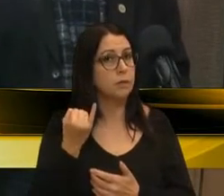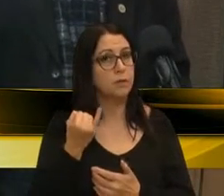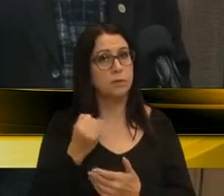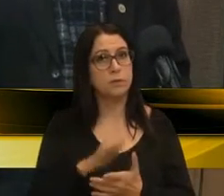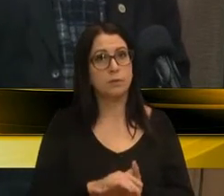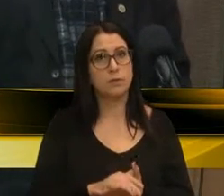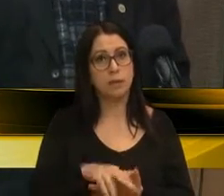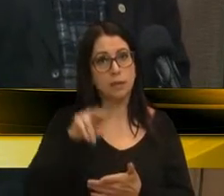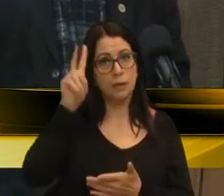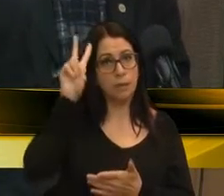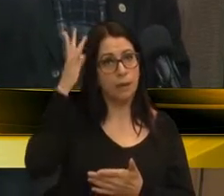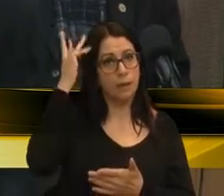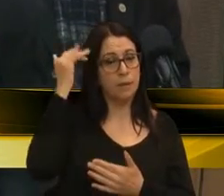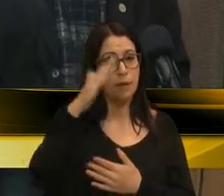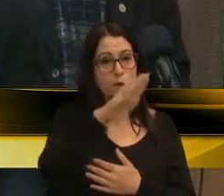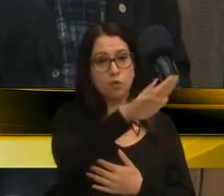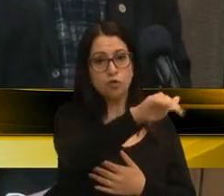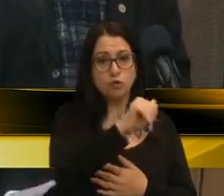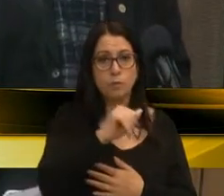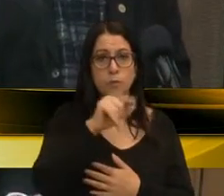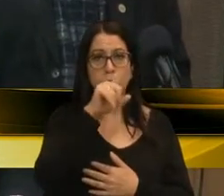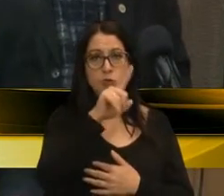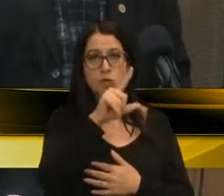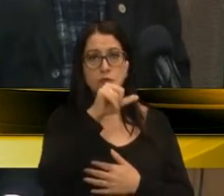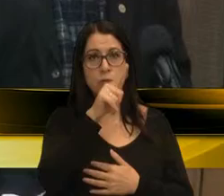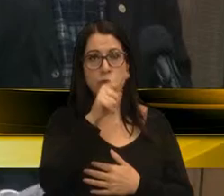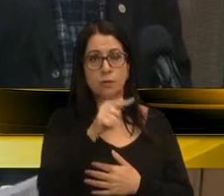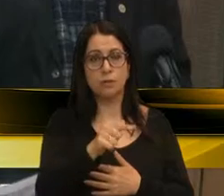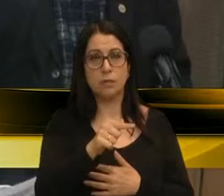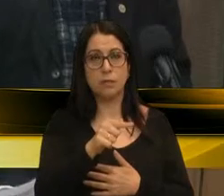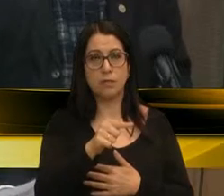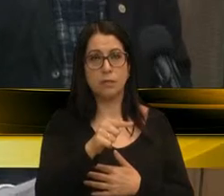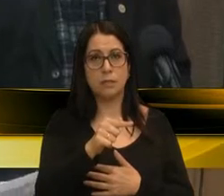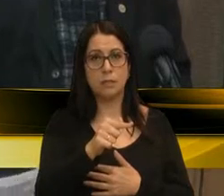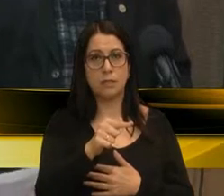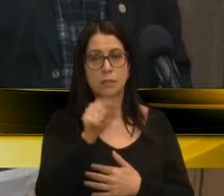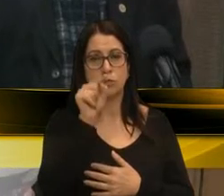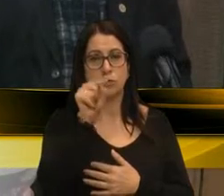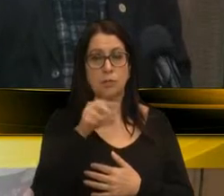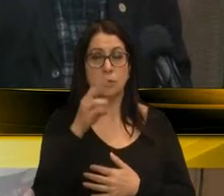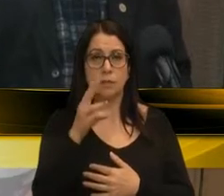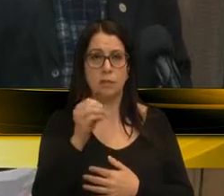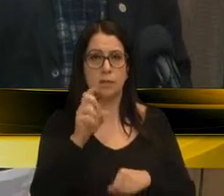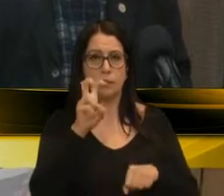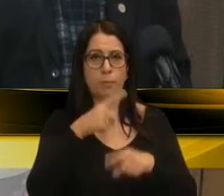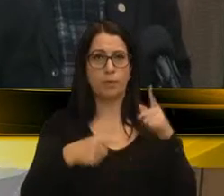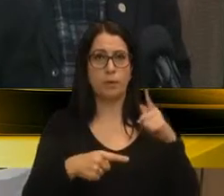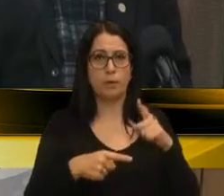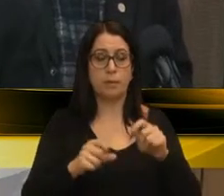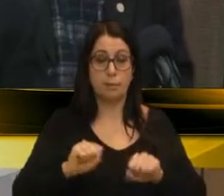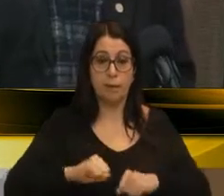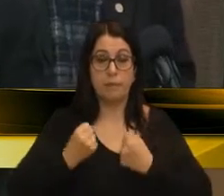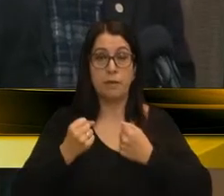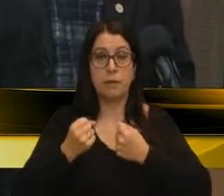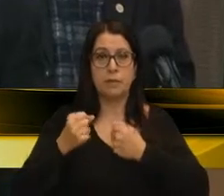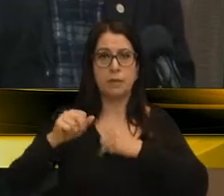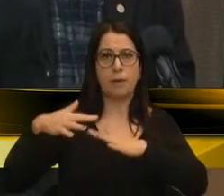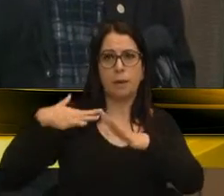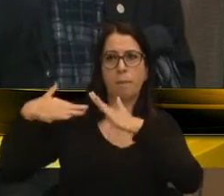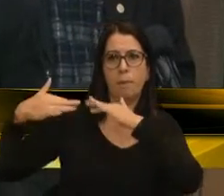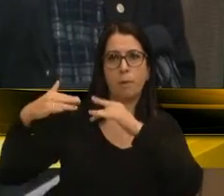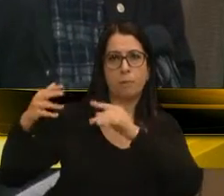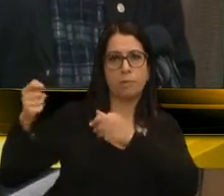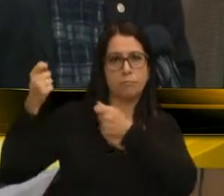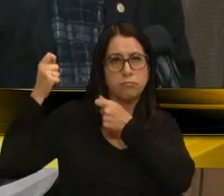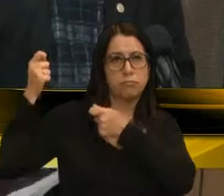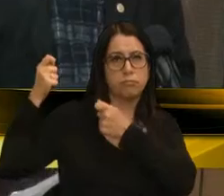é importante lembrar que amanhã é um chamamento para 17h30, dia de mobilização e defesa da educação. É